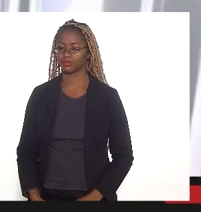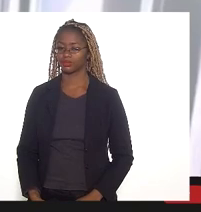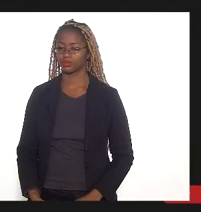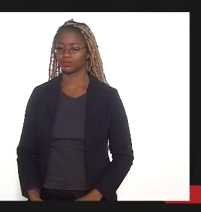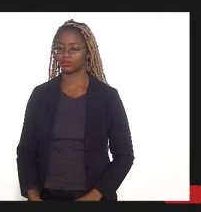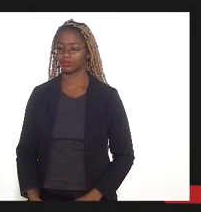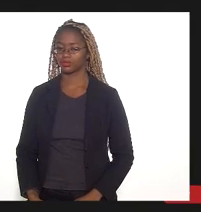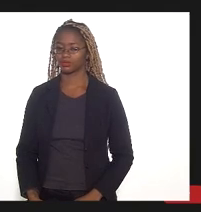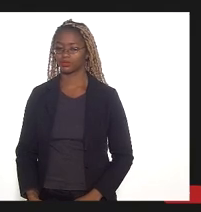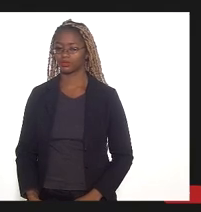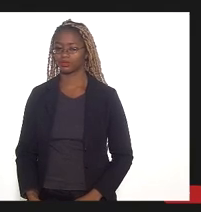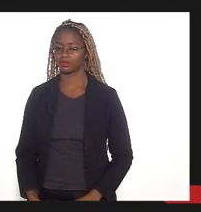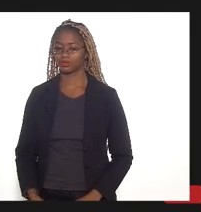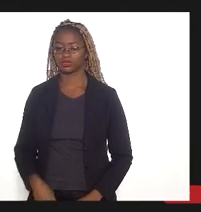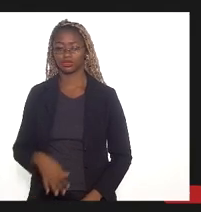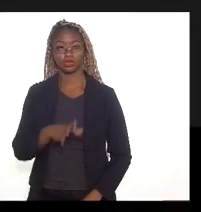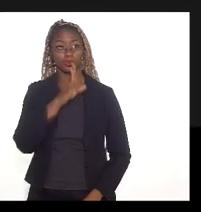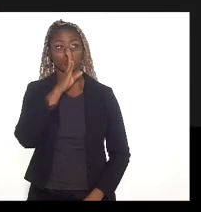Está sem som.